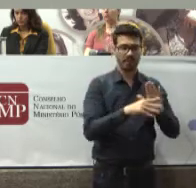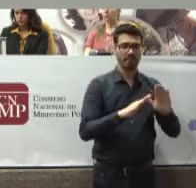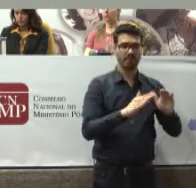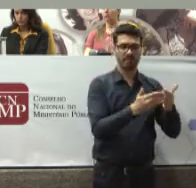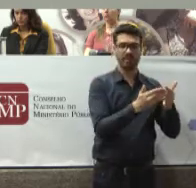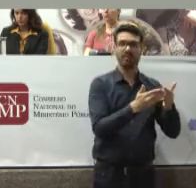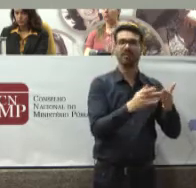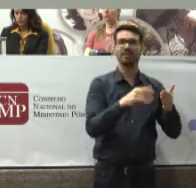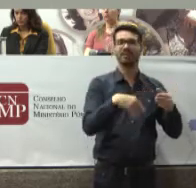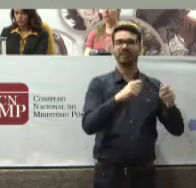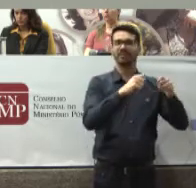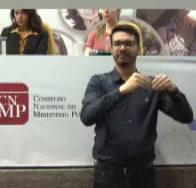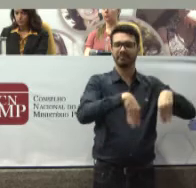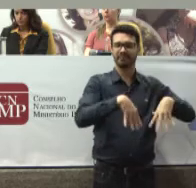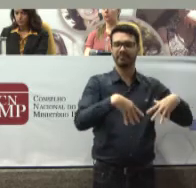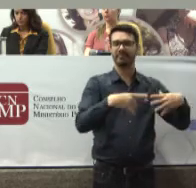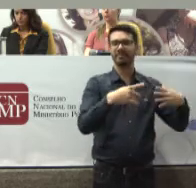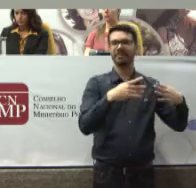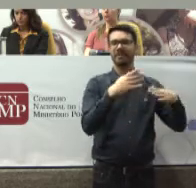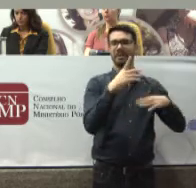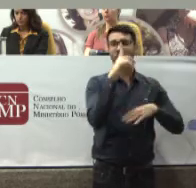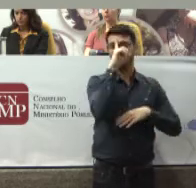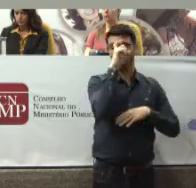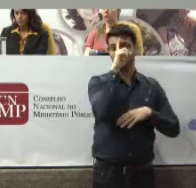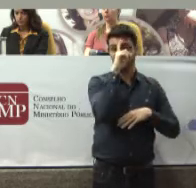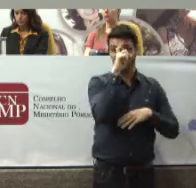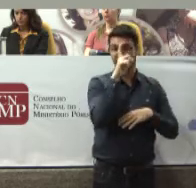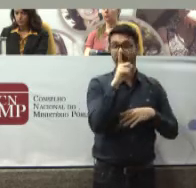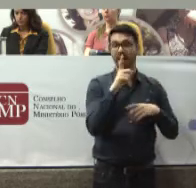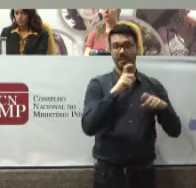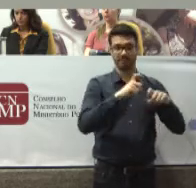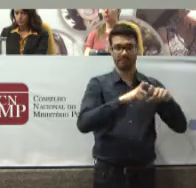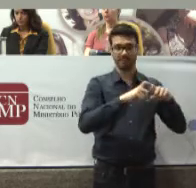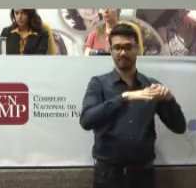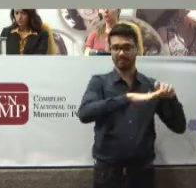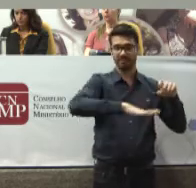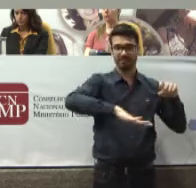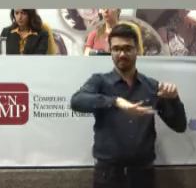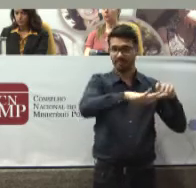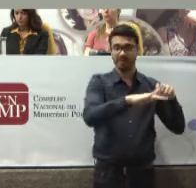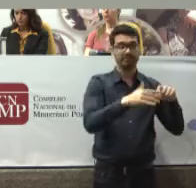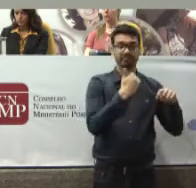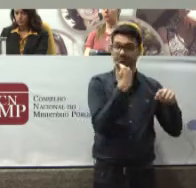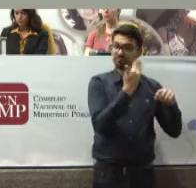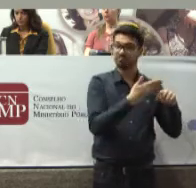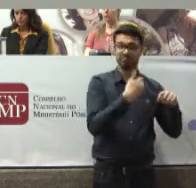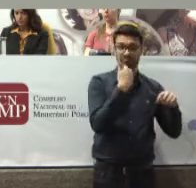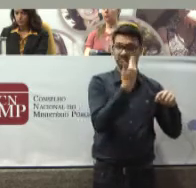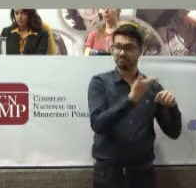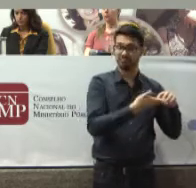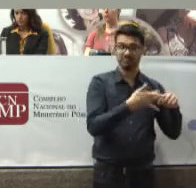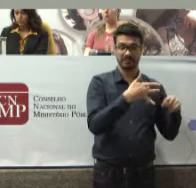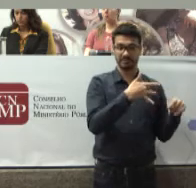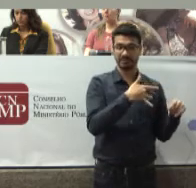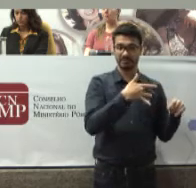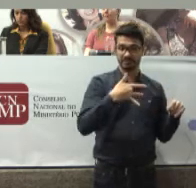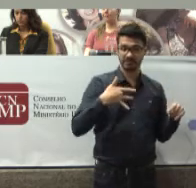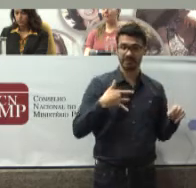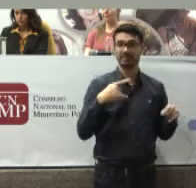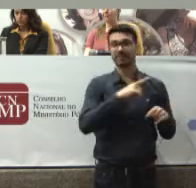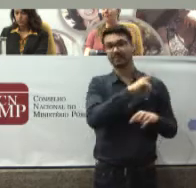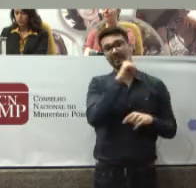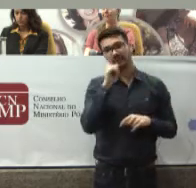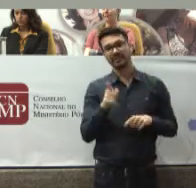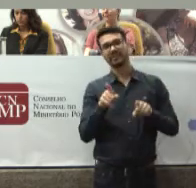Precariedades e causas Que inibiam O pleno funcionamento Do Sistema Único de Saúde E o